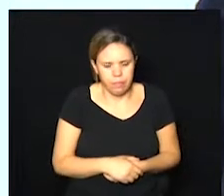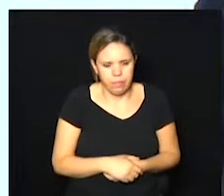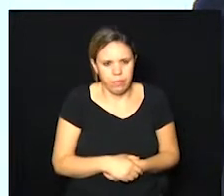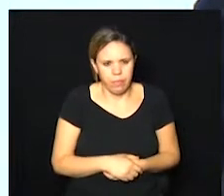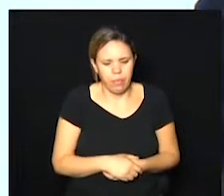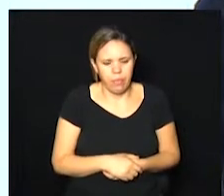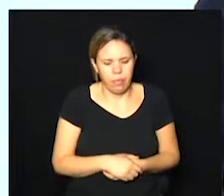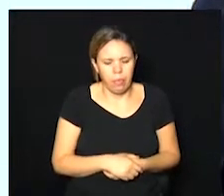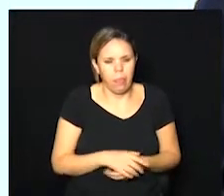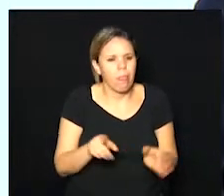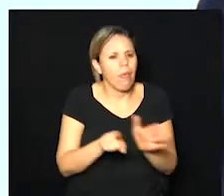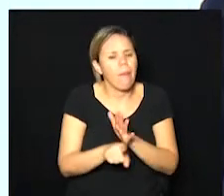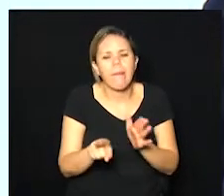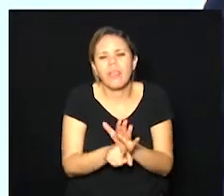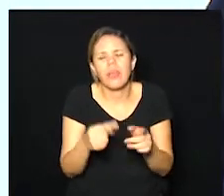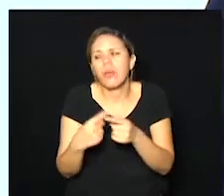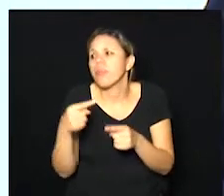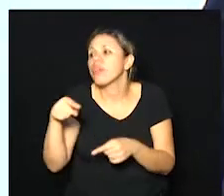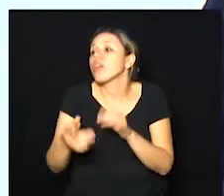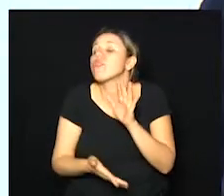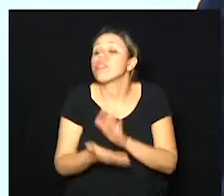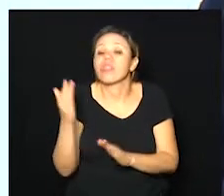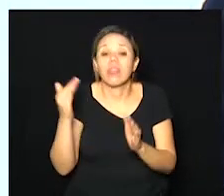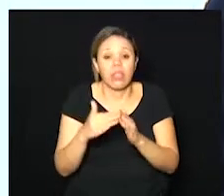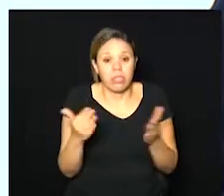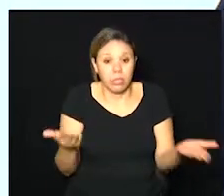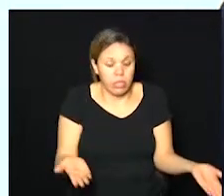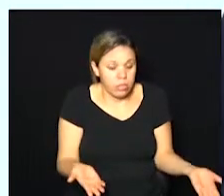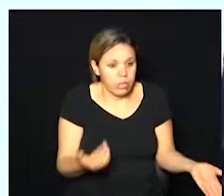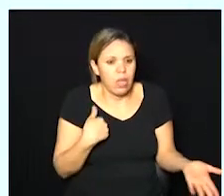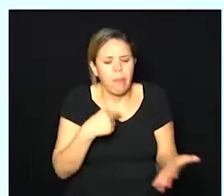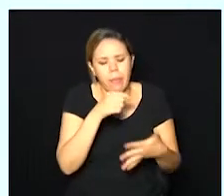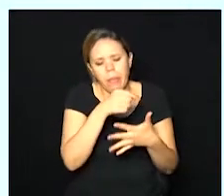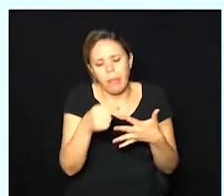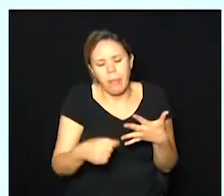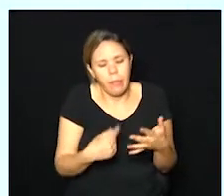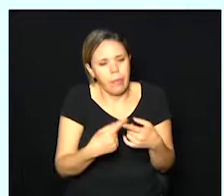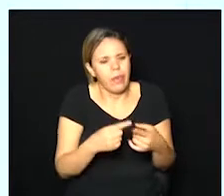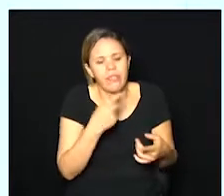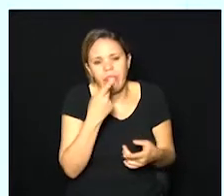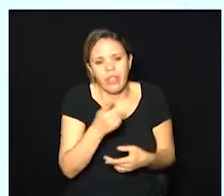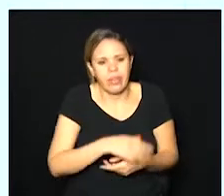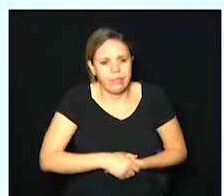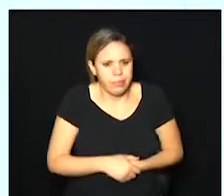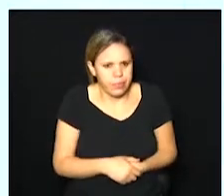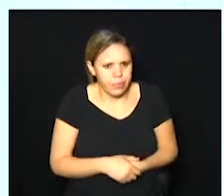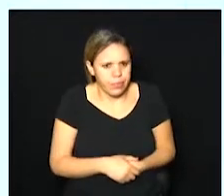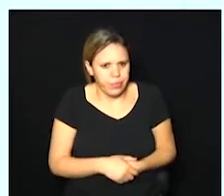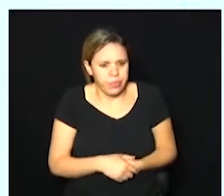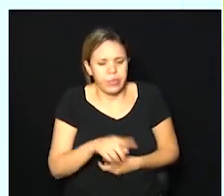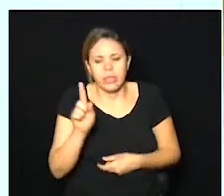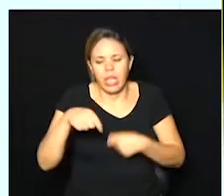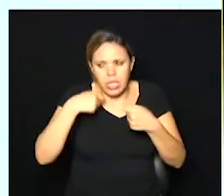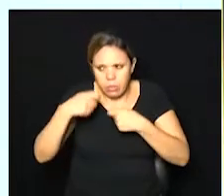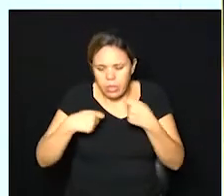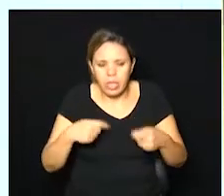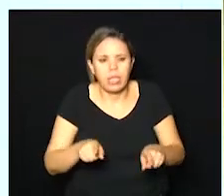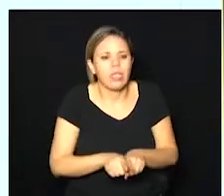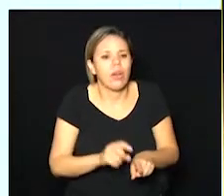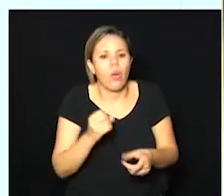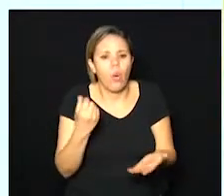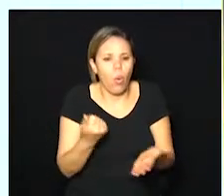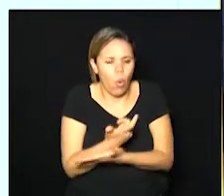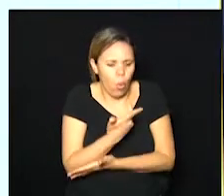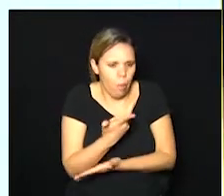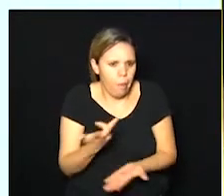aí perguntaram por que você sai de casa é isso? exato os motivos que mais foram referidos para sair de casa foi para se alimentar comprar